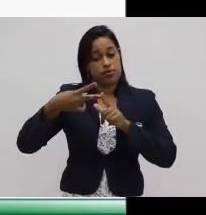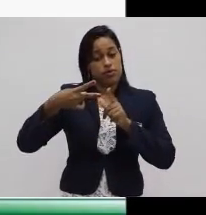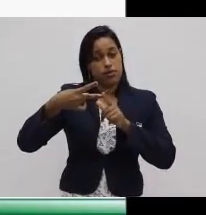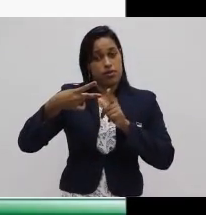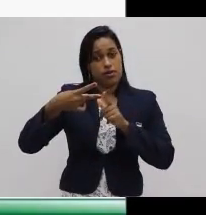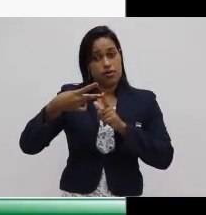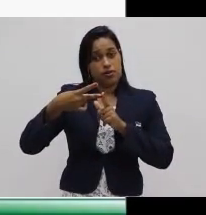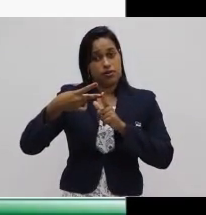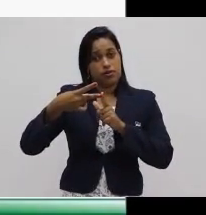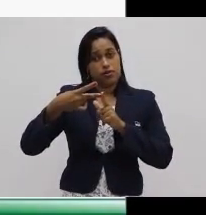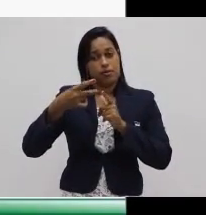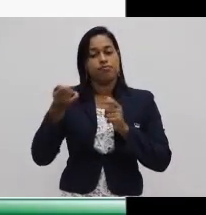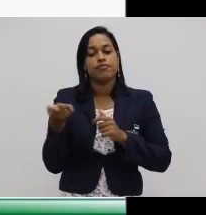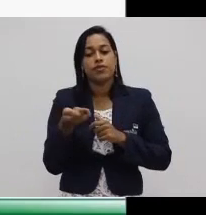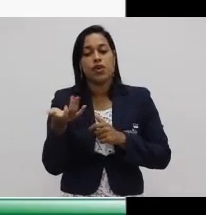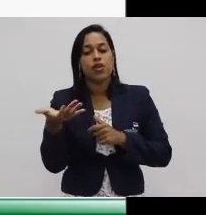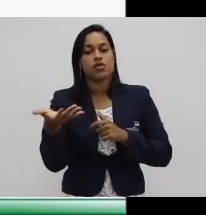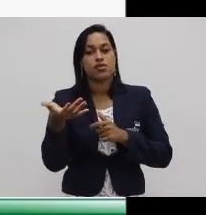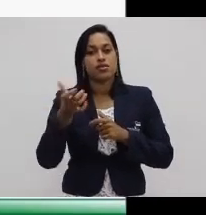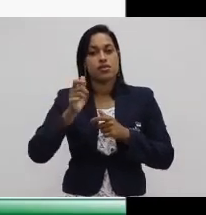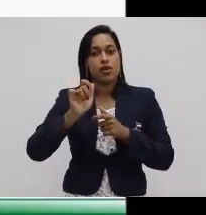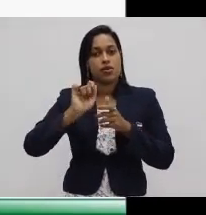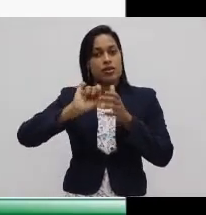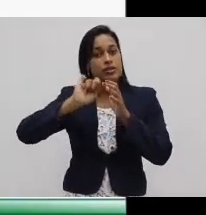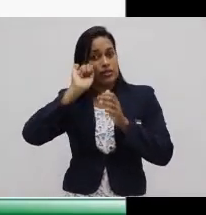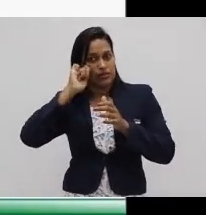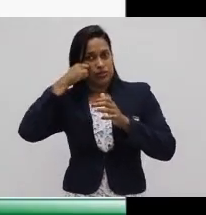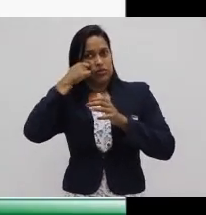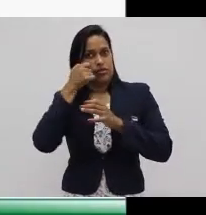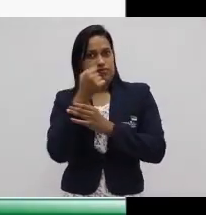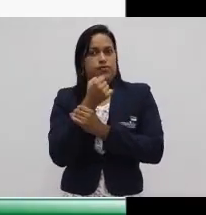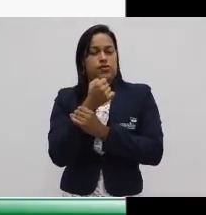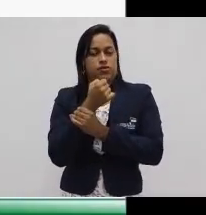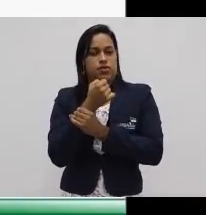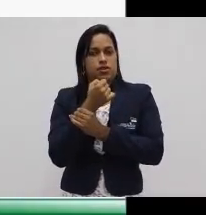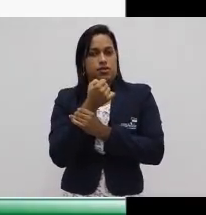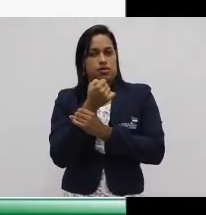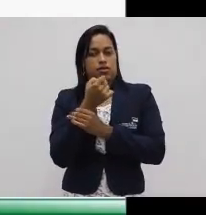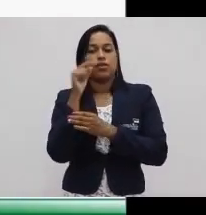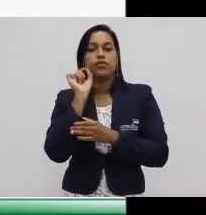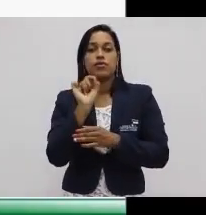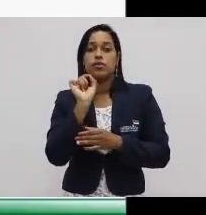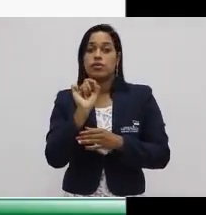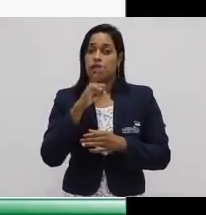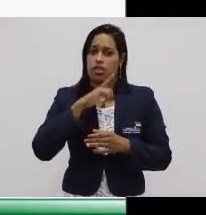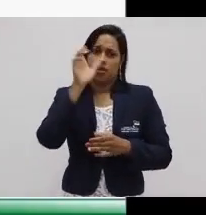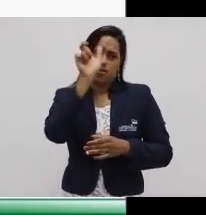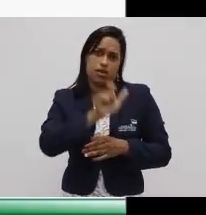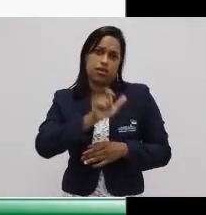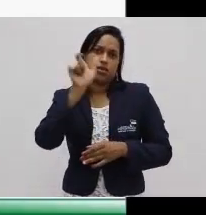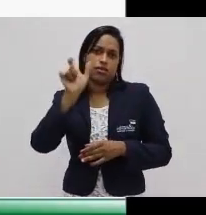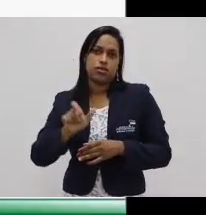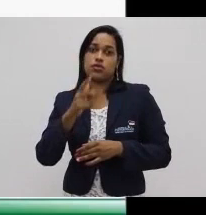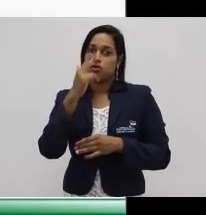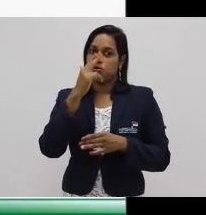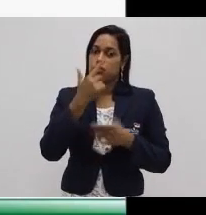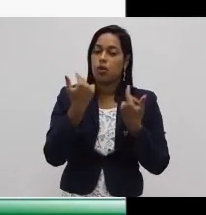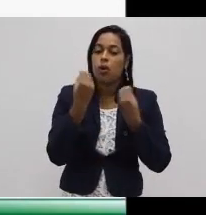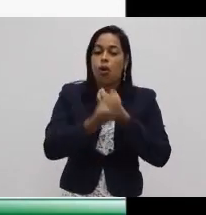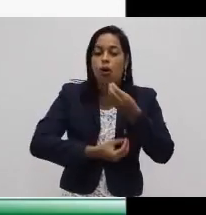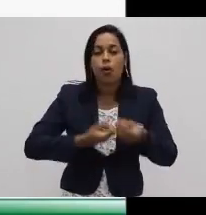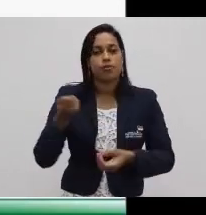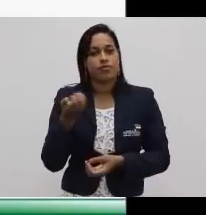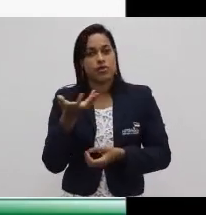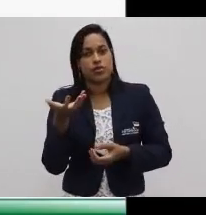modo, que é o modo de produção escravista ou escravagista, alguma característica deles era que os meios de produção,